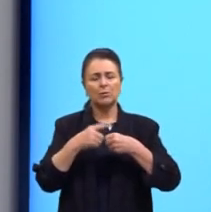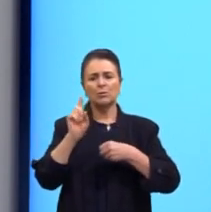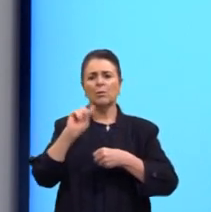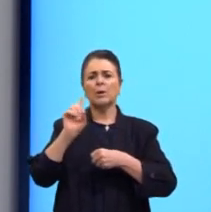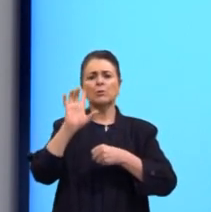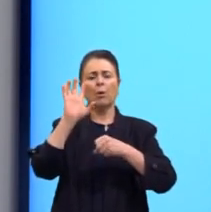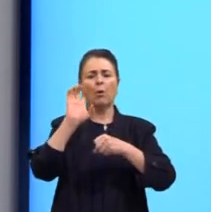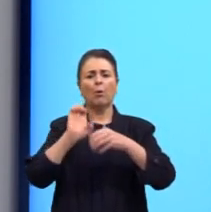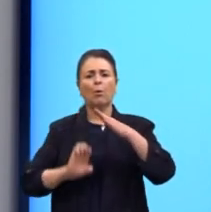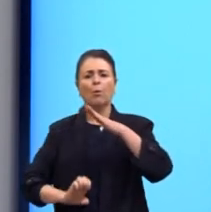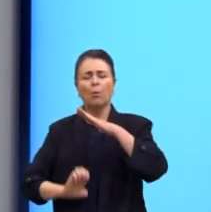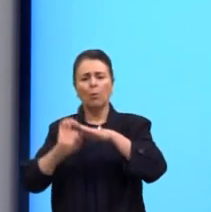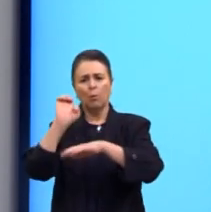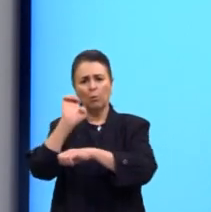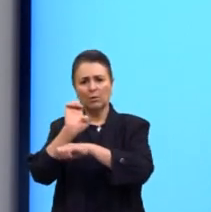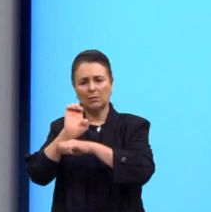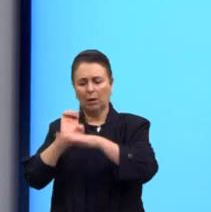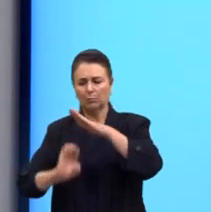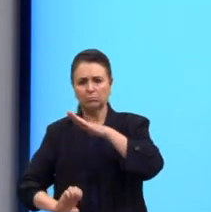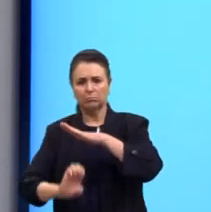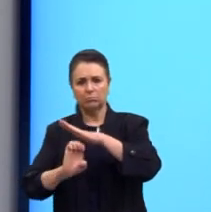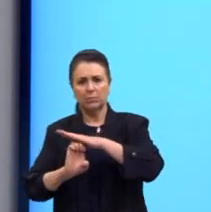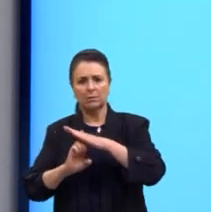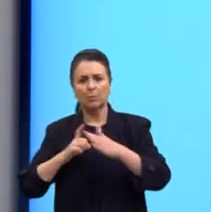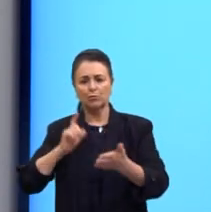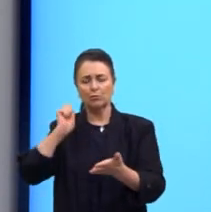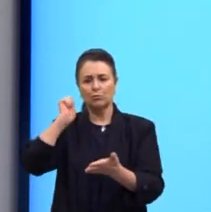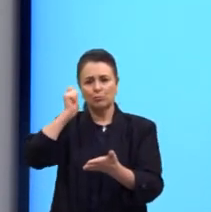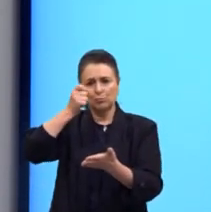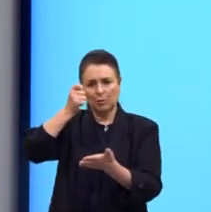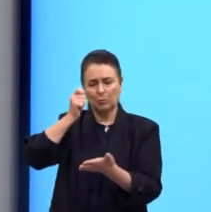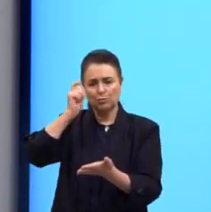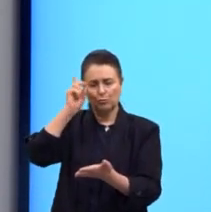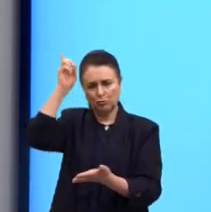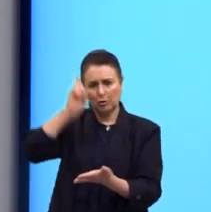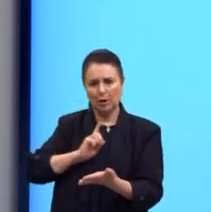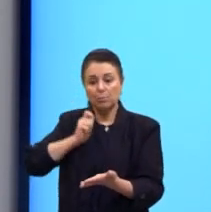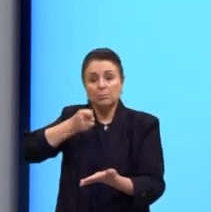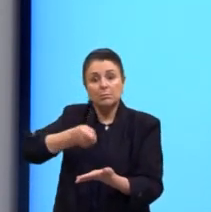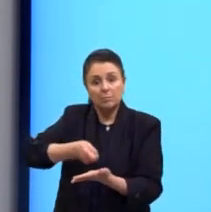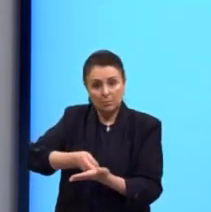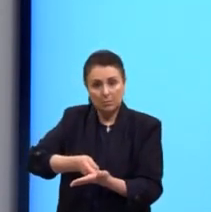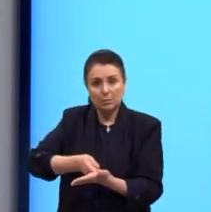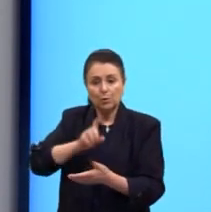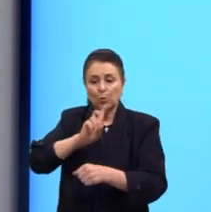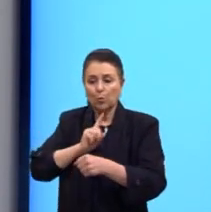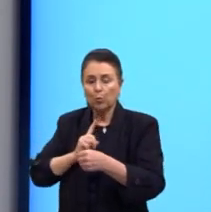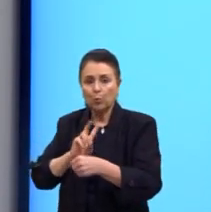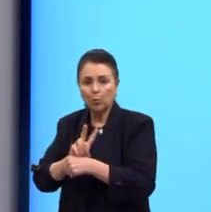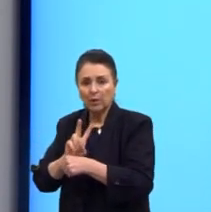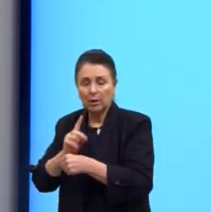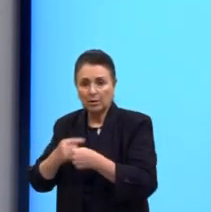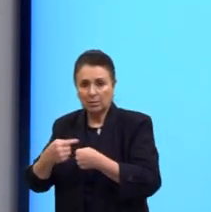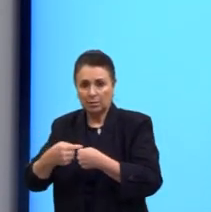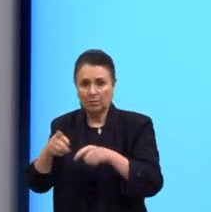apenas o Estado. Nós temos nossos direitos e deveres como cidadãos de cuidar da nossa cidade também.